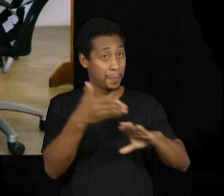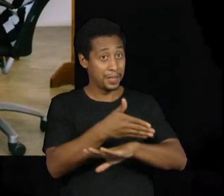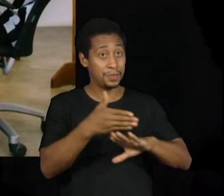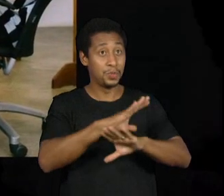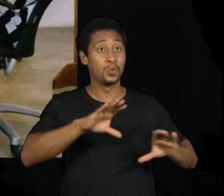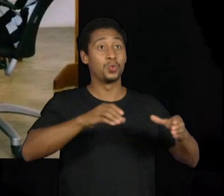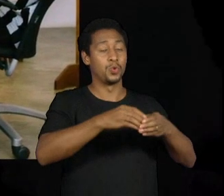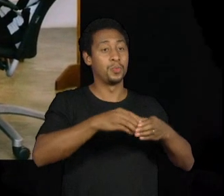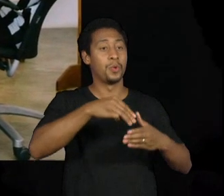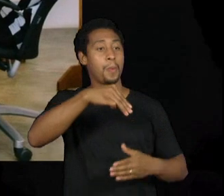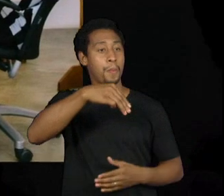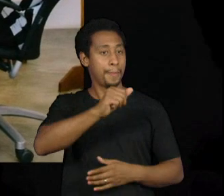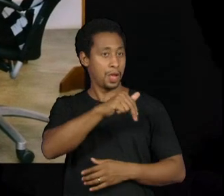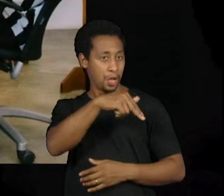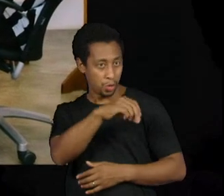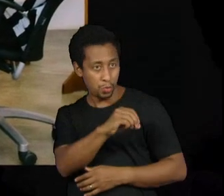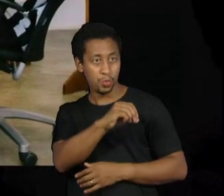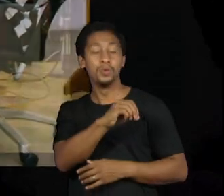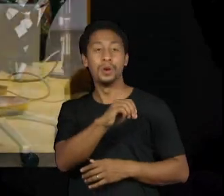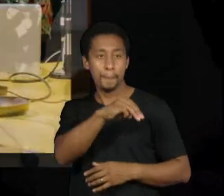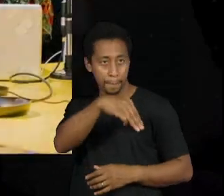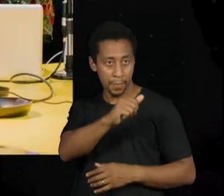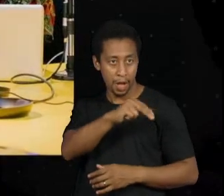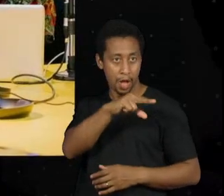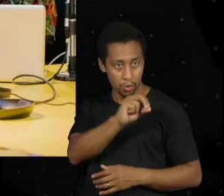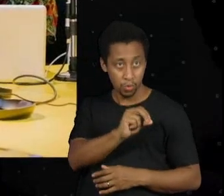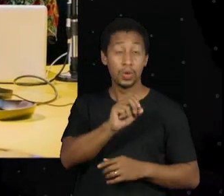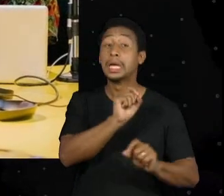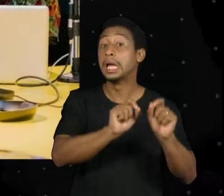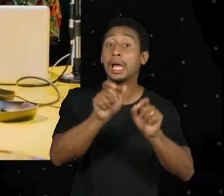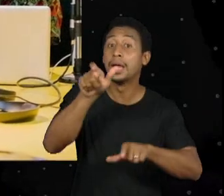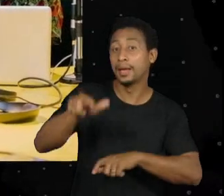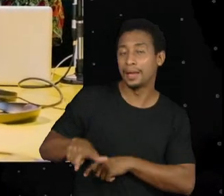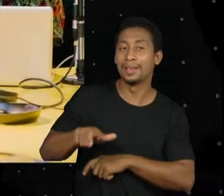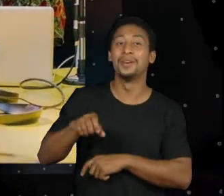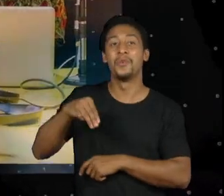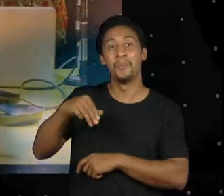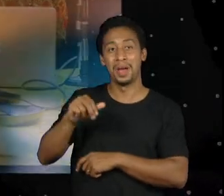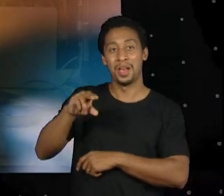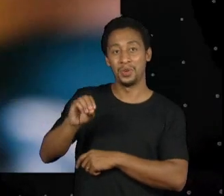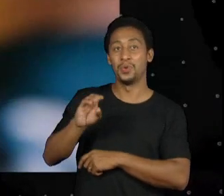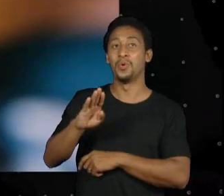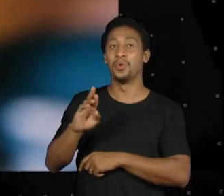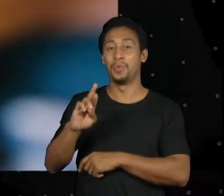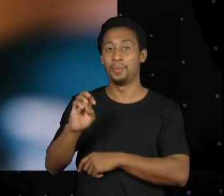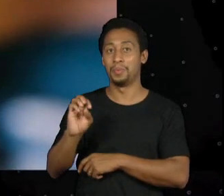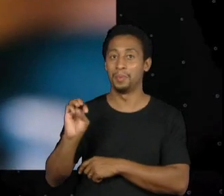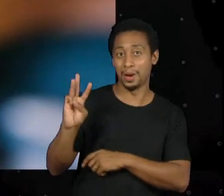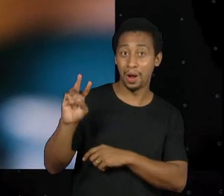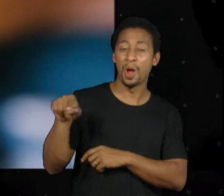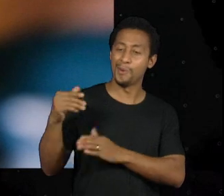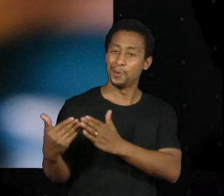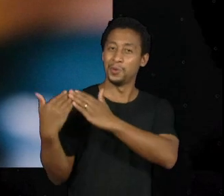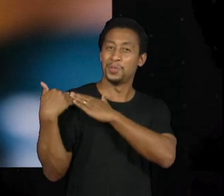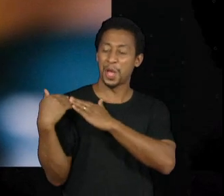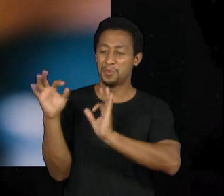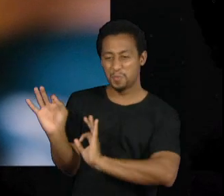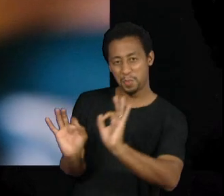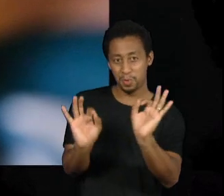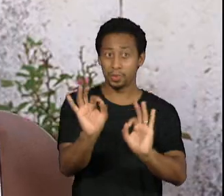É um podcast de entrevista, né, em que o Mano Brown conduz as entrevistas, mas existe todo um cuidado